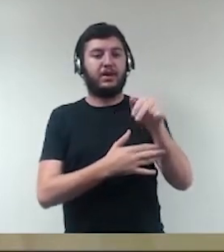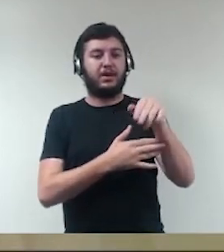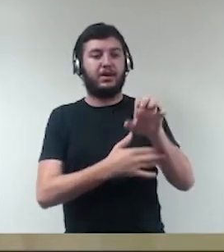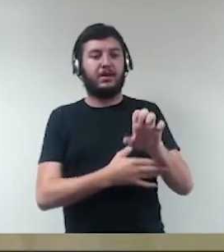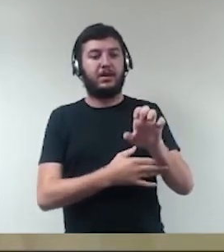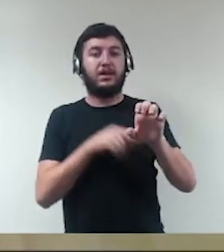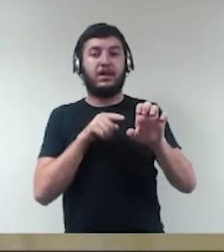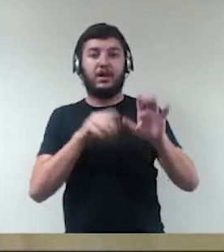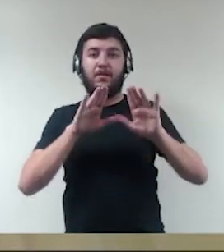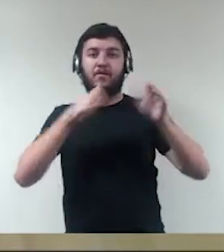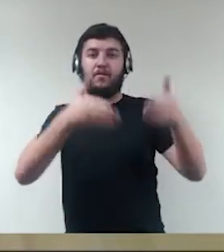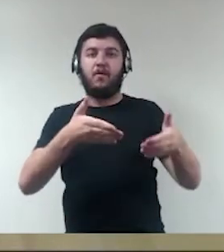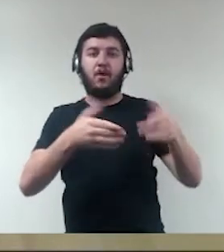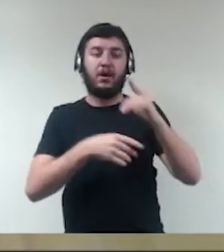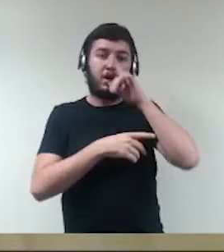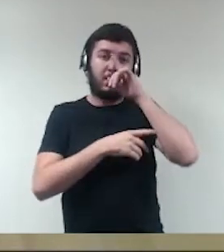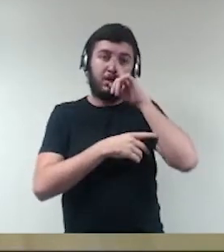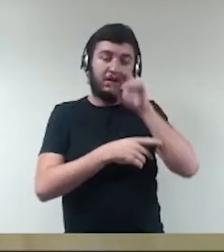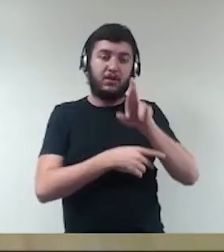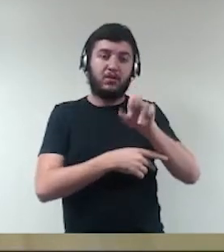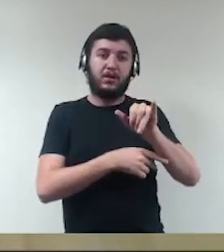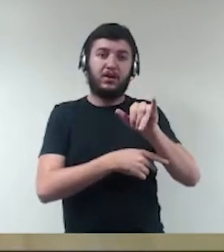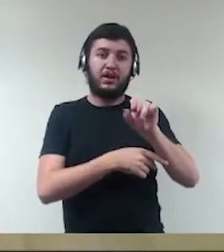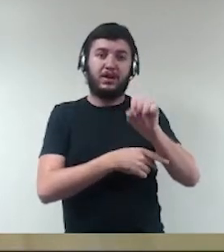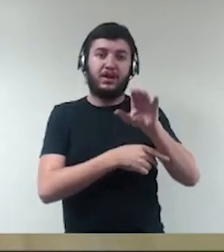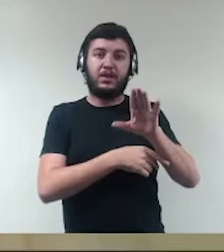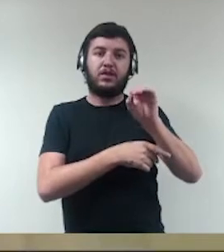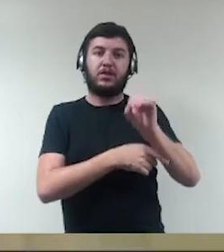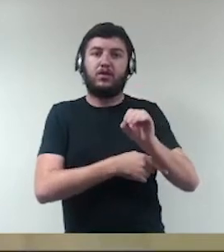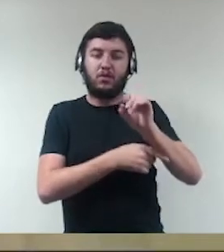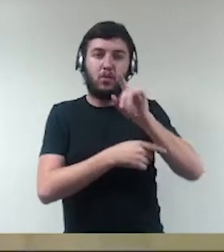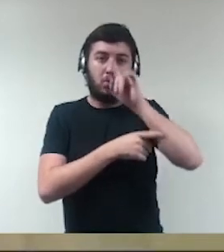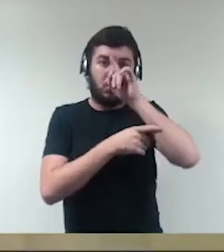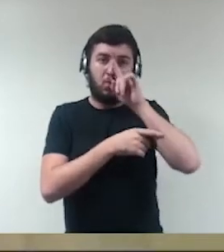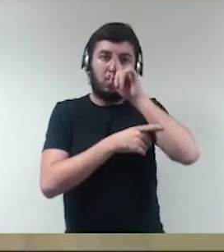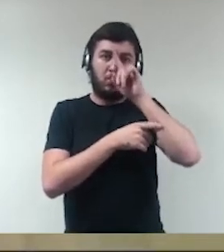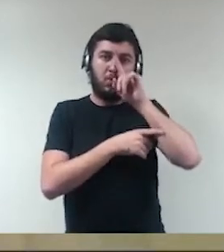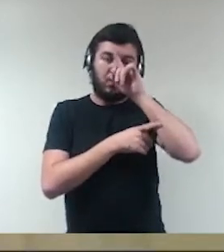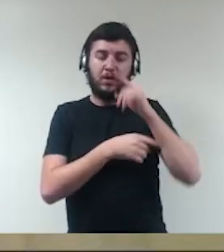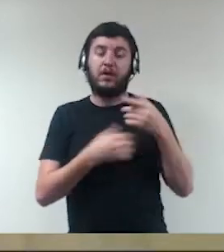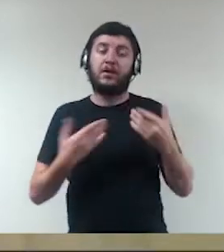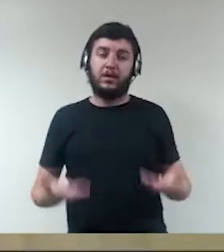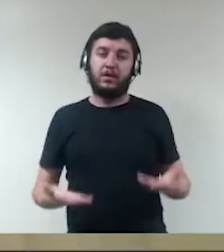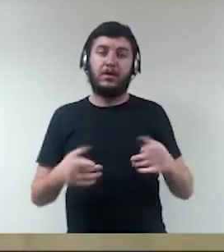o risco, né, que o compliance exatamente visa prevenir.